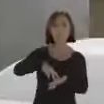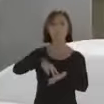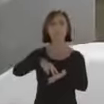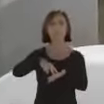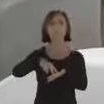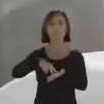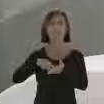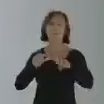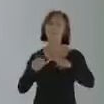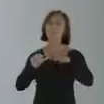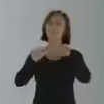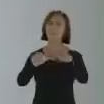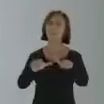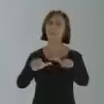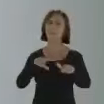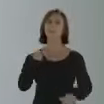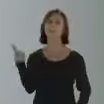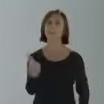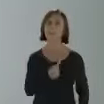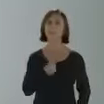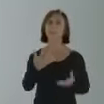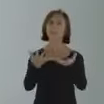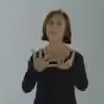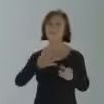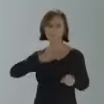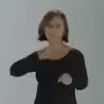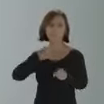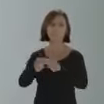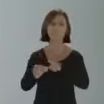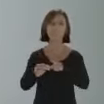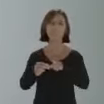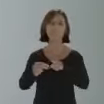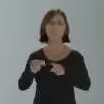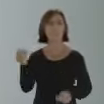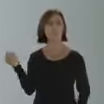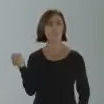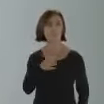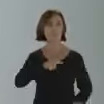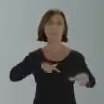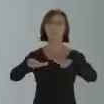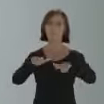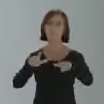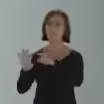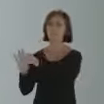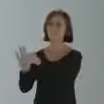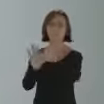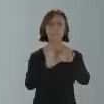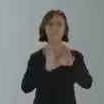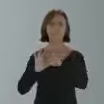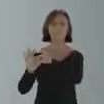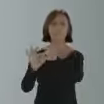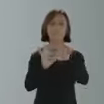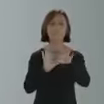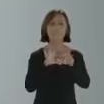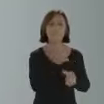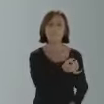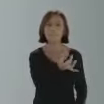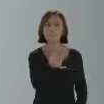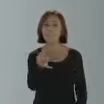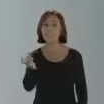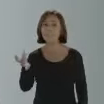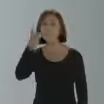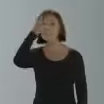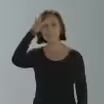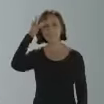longa, mas não abala a nossa disposição de vencê-la. Com novas ações conjuntas. A atitude de cada um